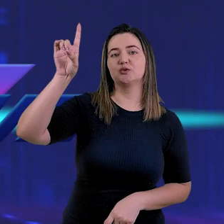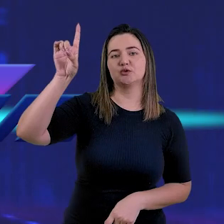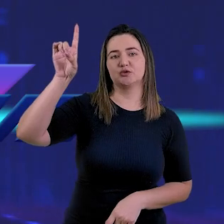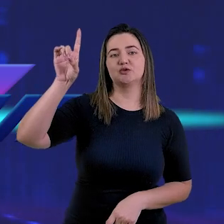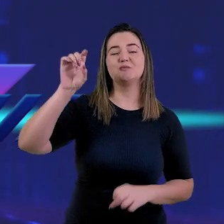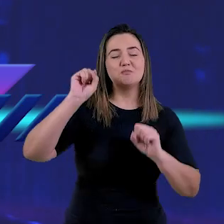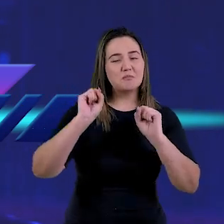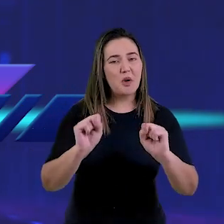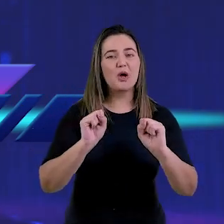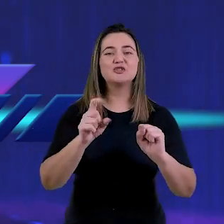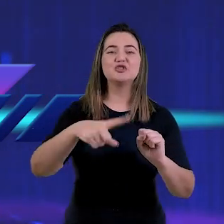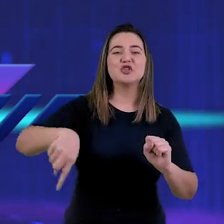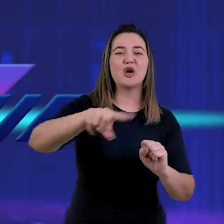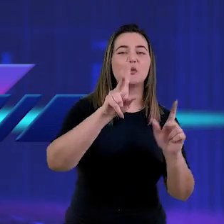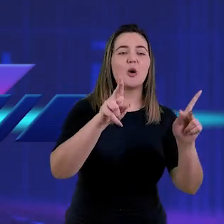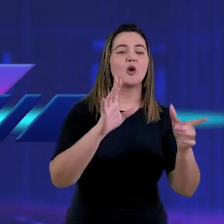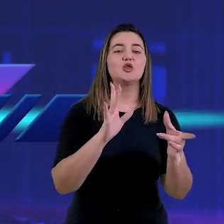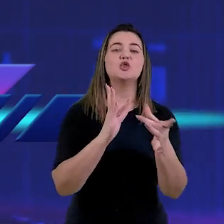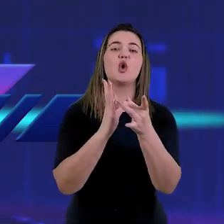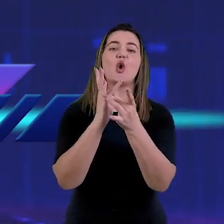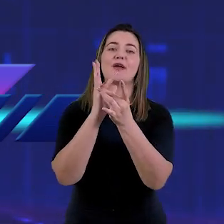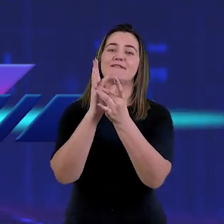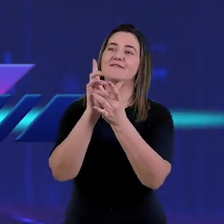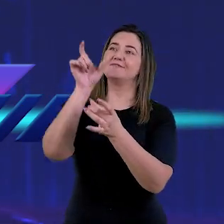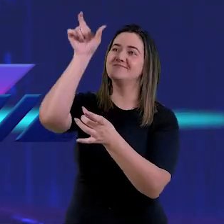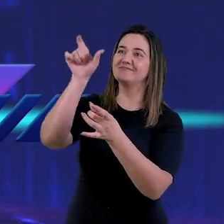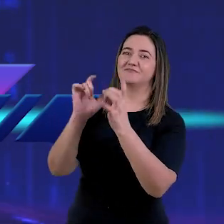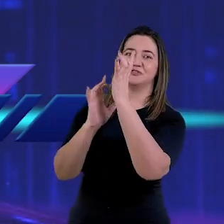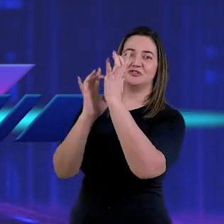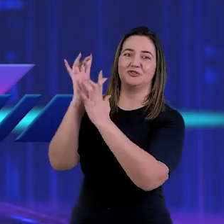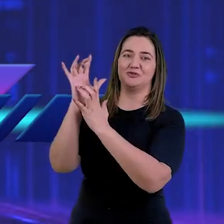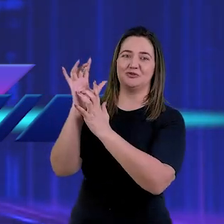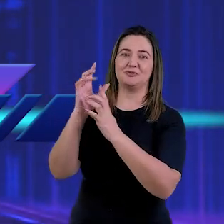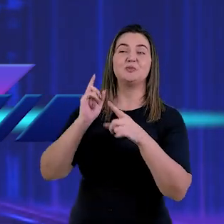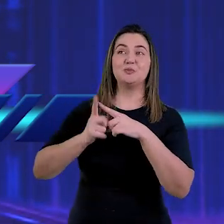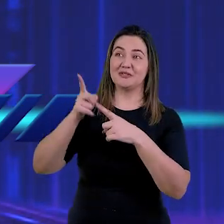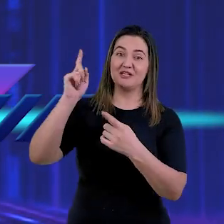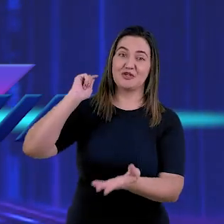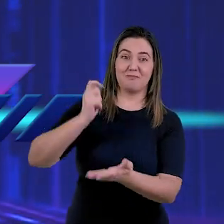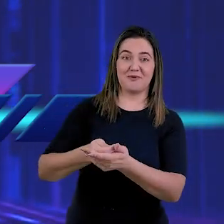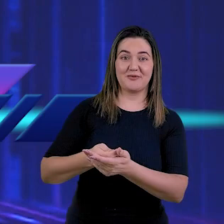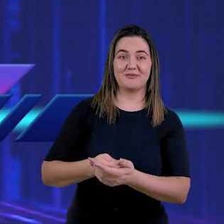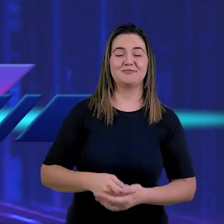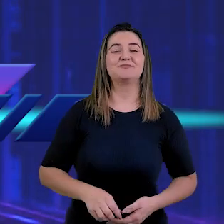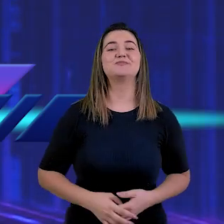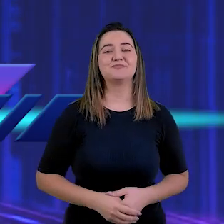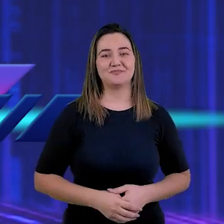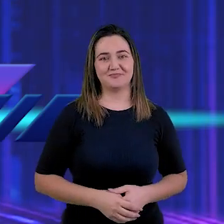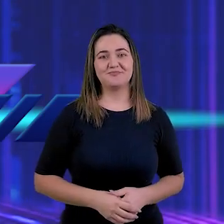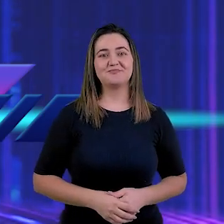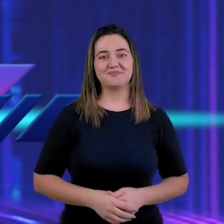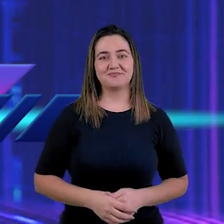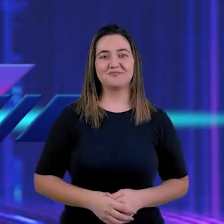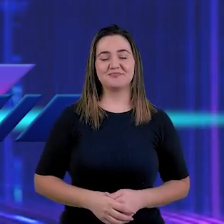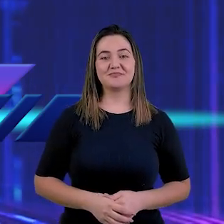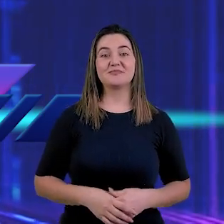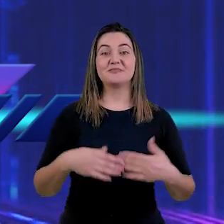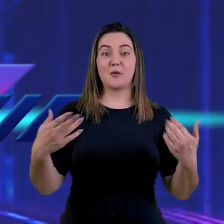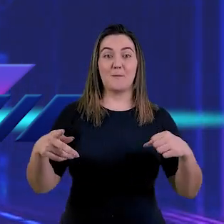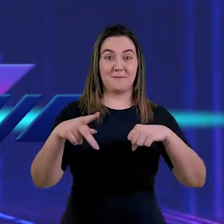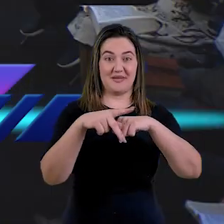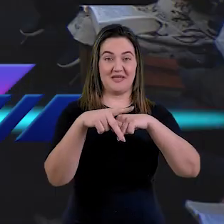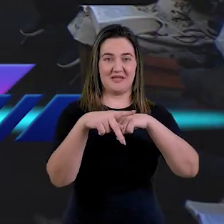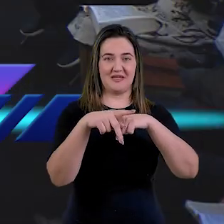podemos ser a noiva do Cordeiro, porque o dote foi pago por Cristo Jesus. E veja,